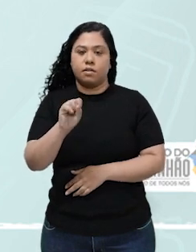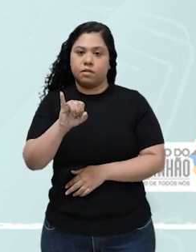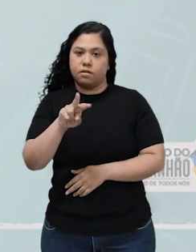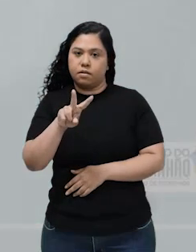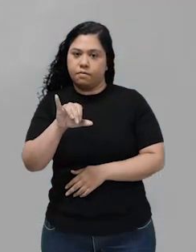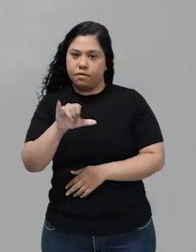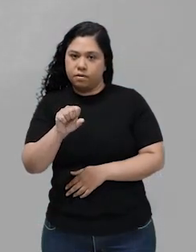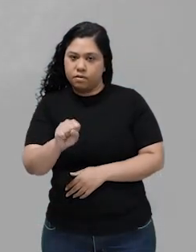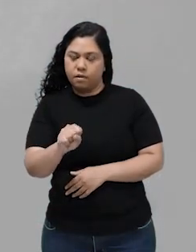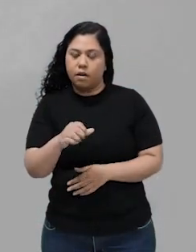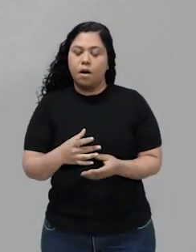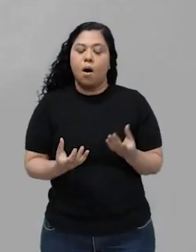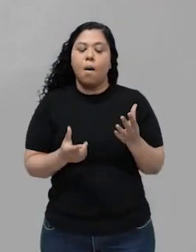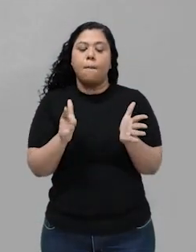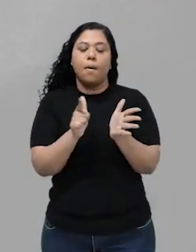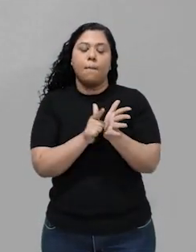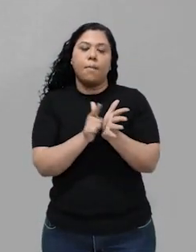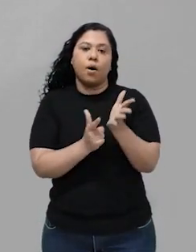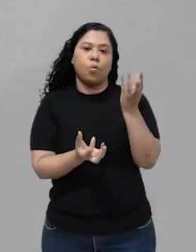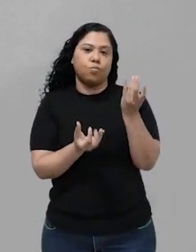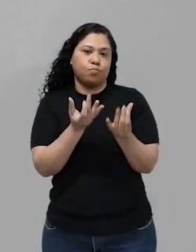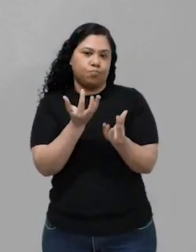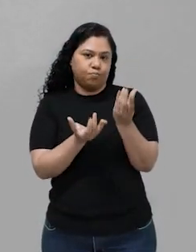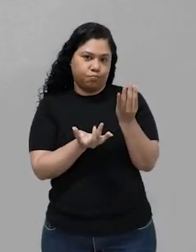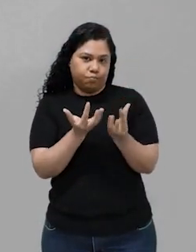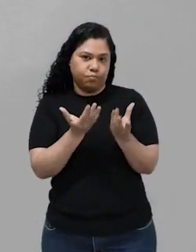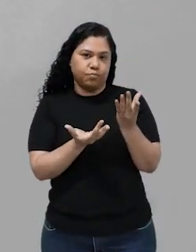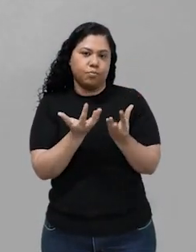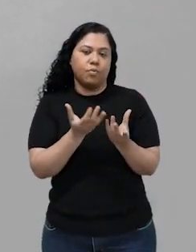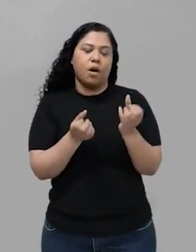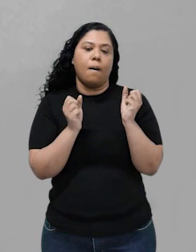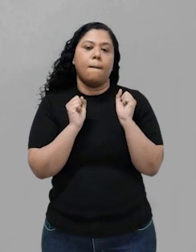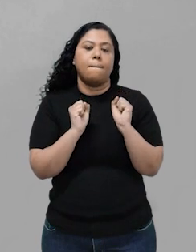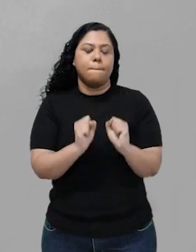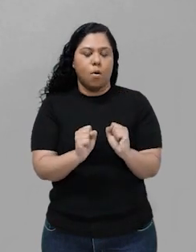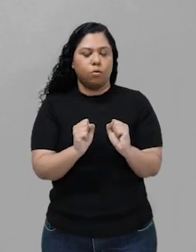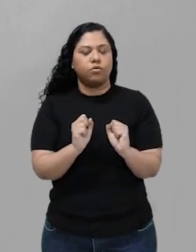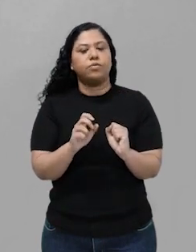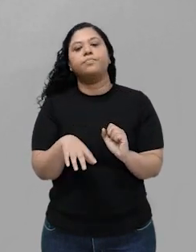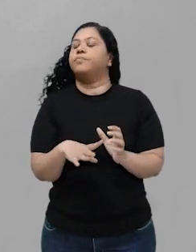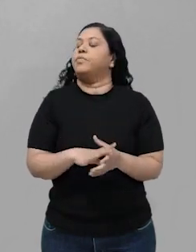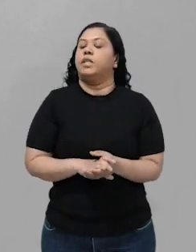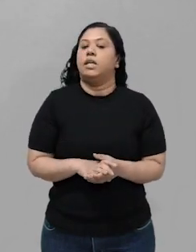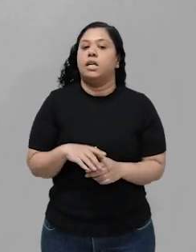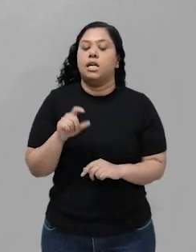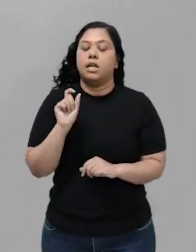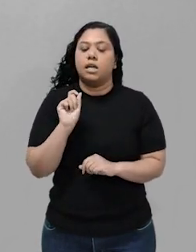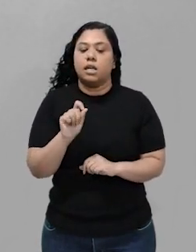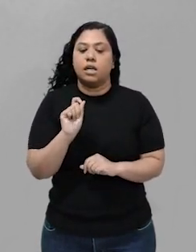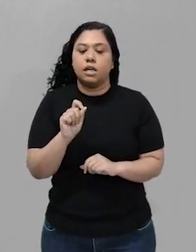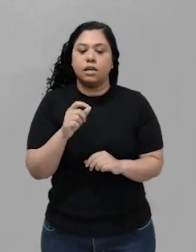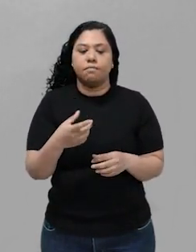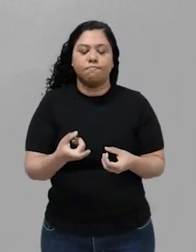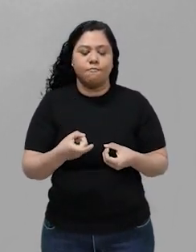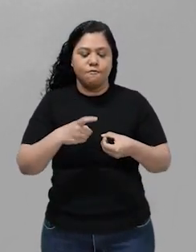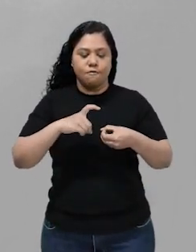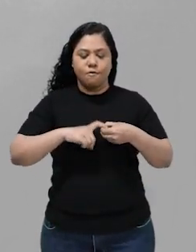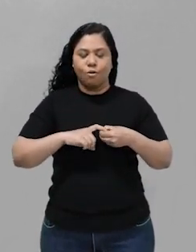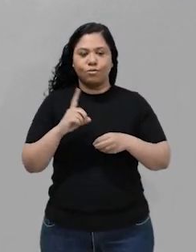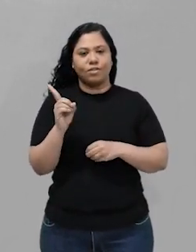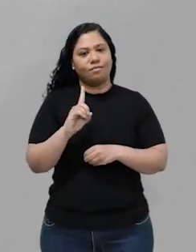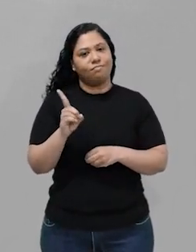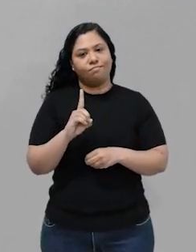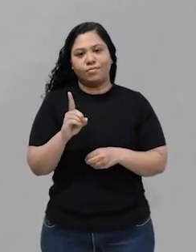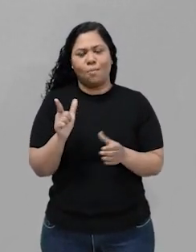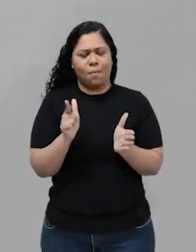combustão, combustão, queima do papel, podemos afirmar que é um processo irreversível.